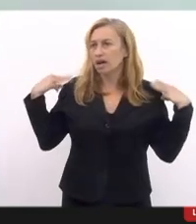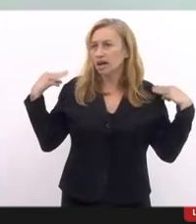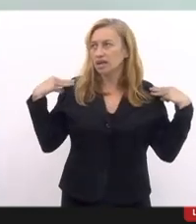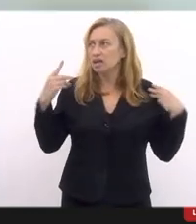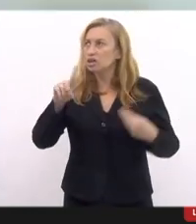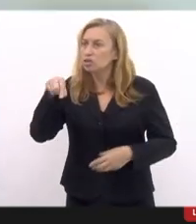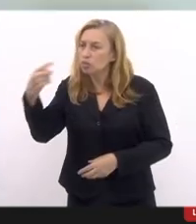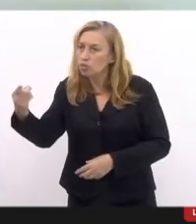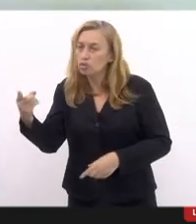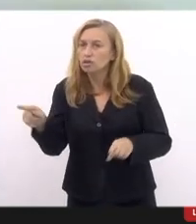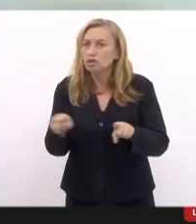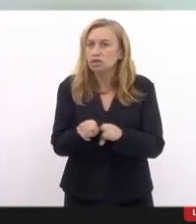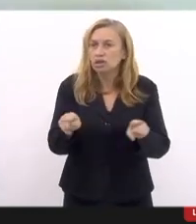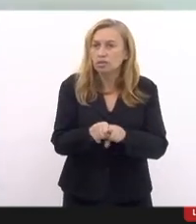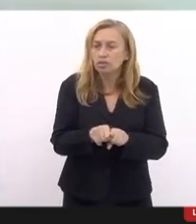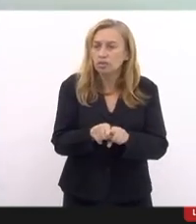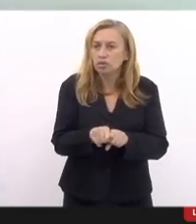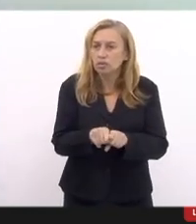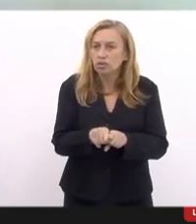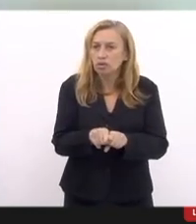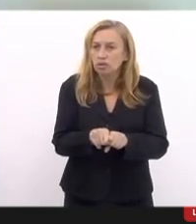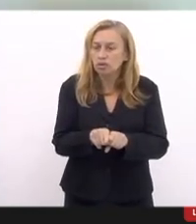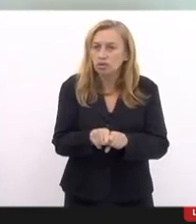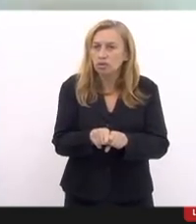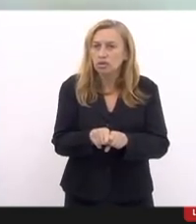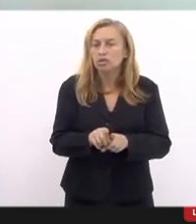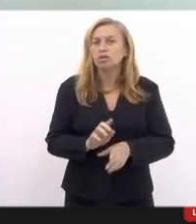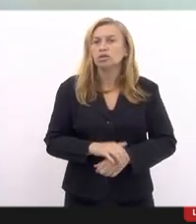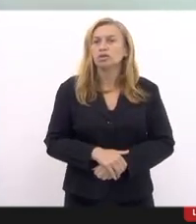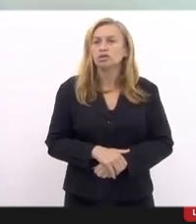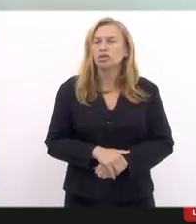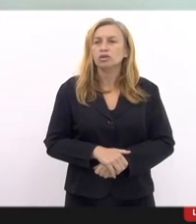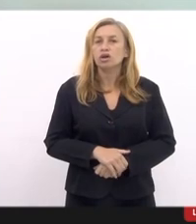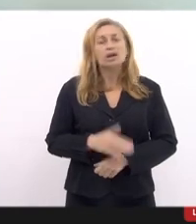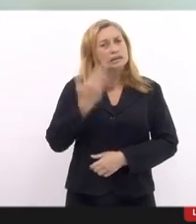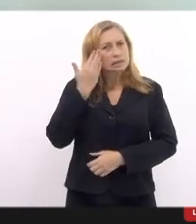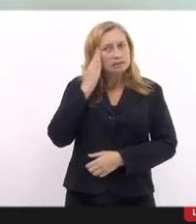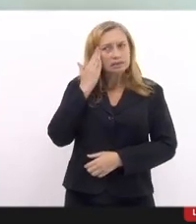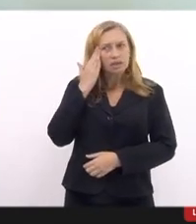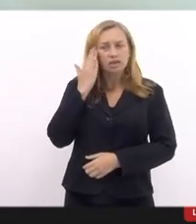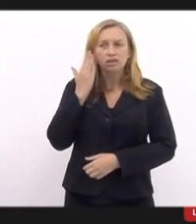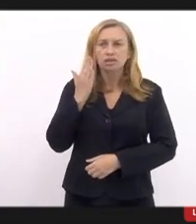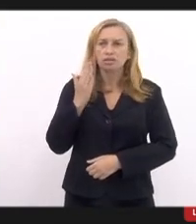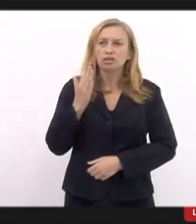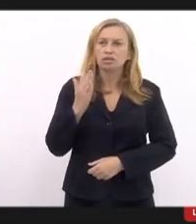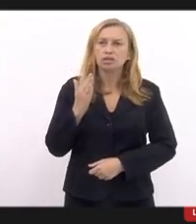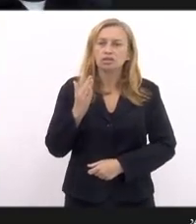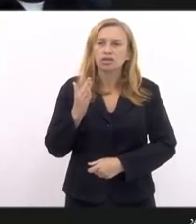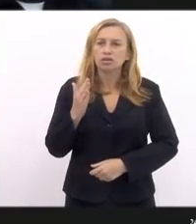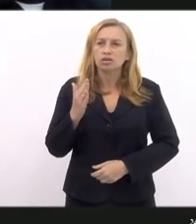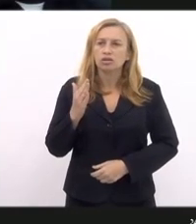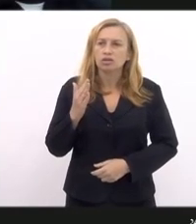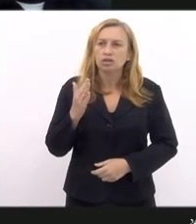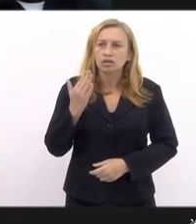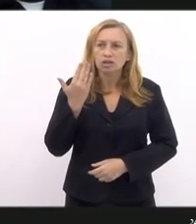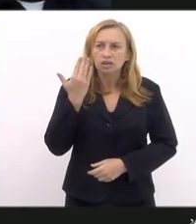situação que envolveram populares, mas entendo que o combate,